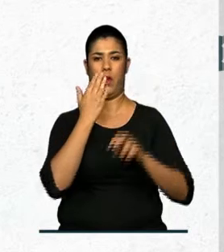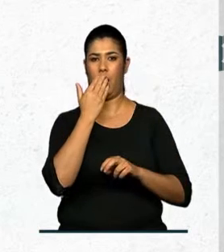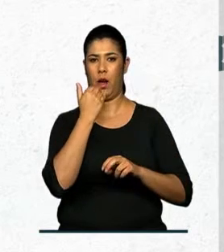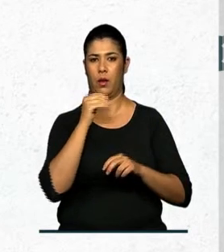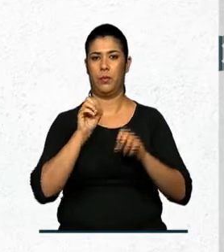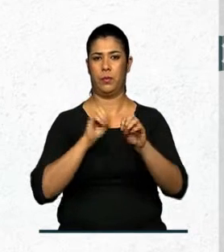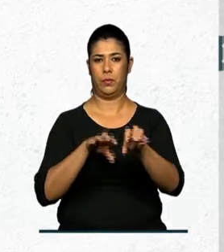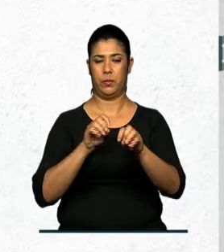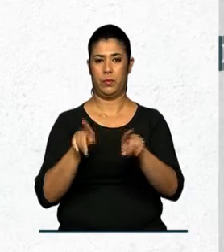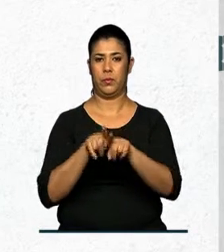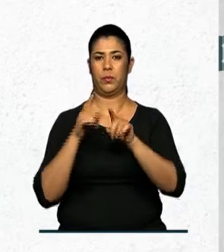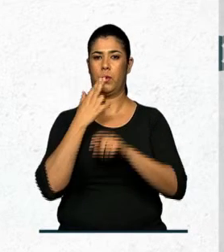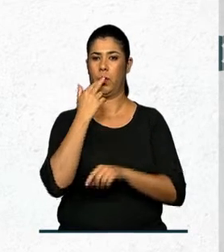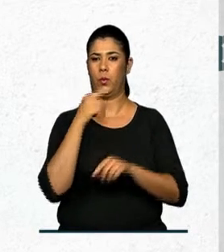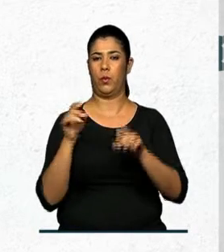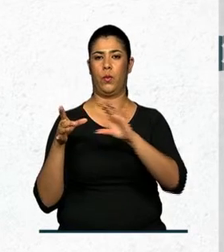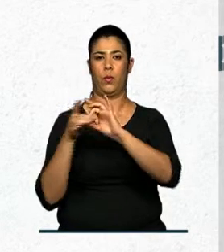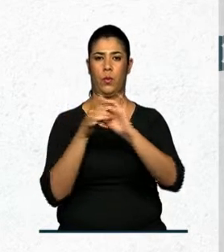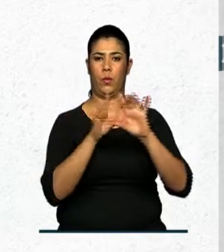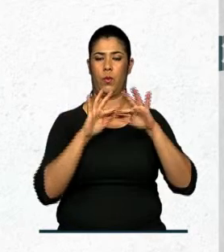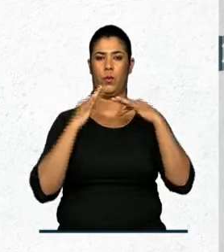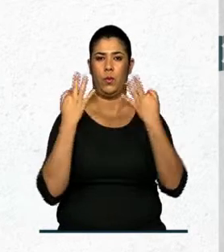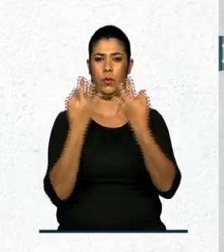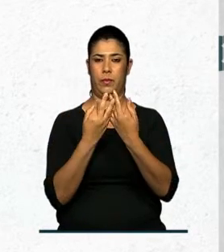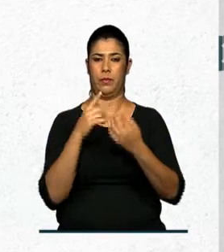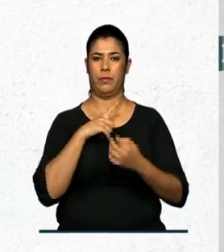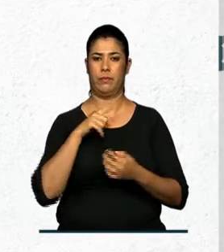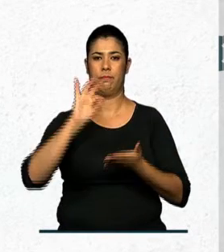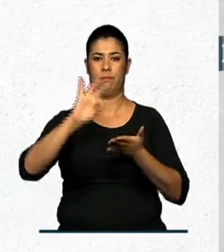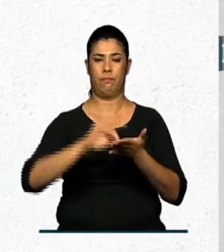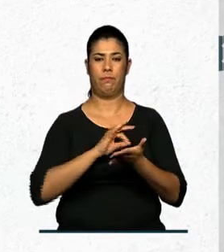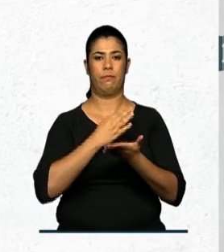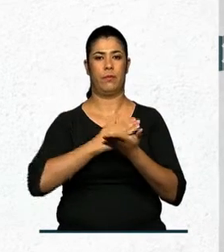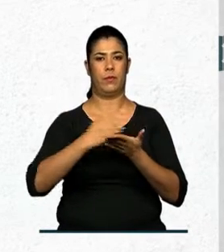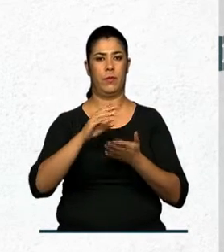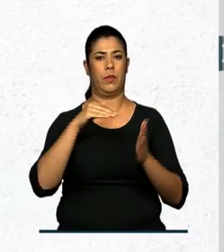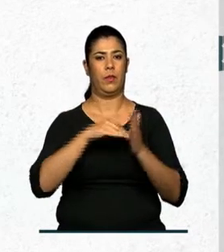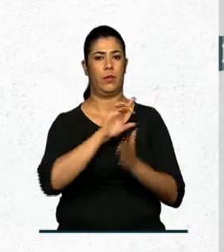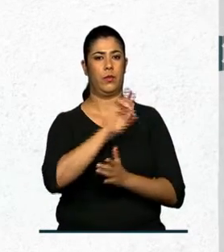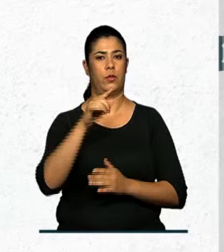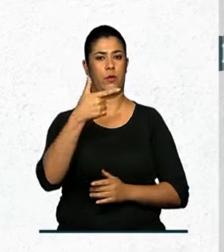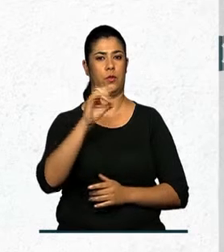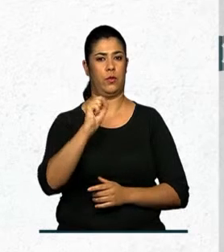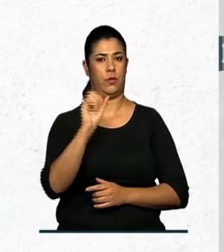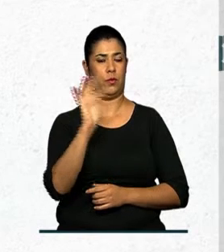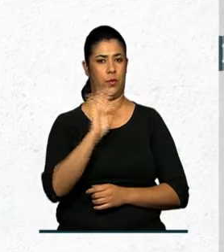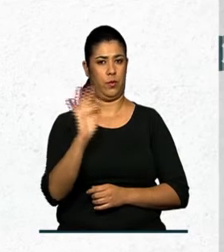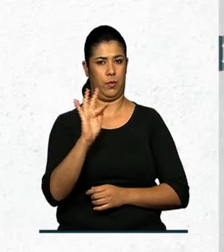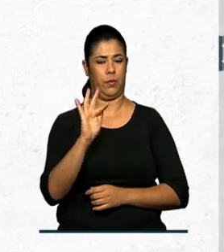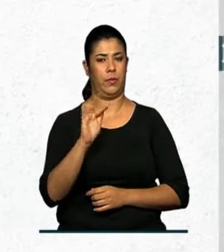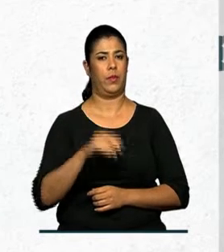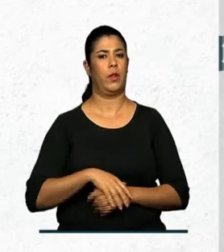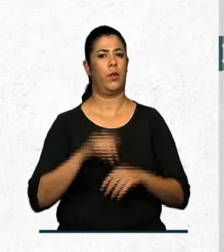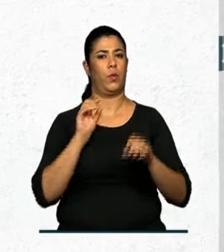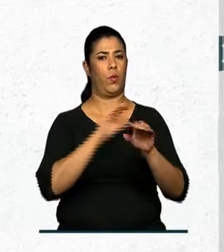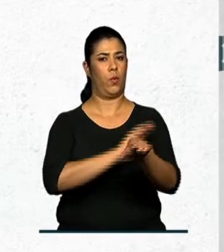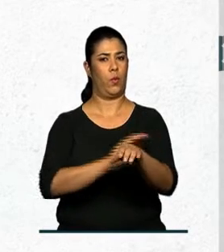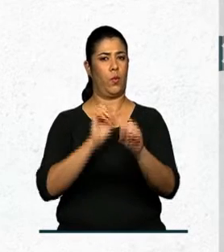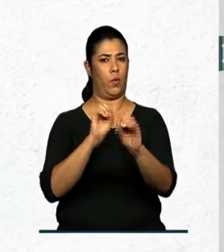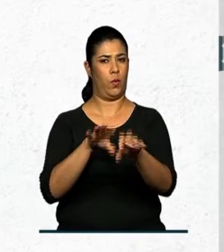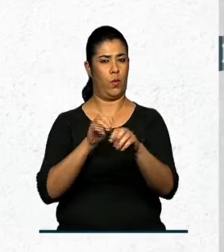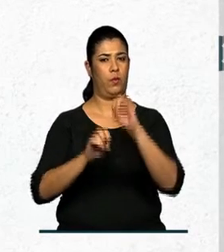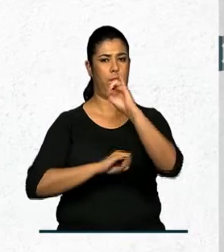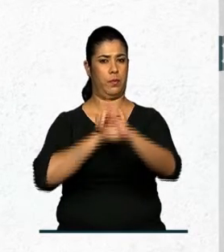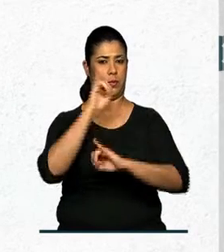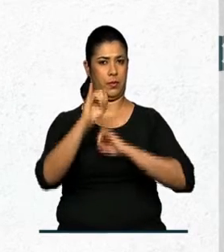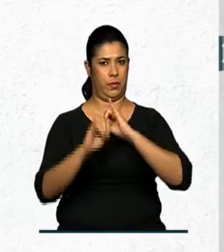Nutricional no contexto do Bolsa Família. As inscrições estão abertas até o dia 28 de fevereiro. A capacitação será pela